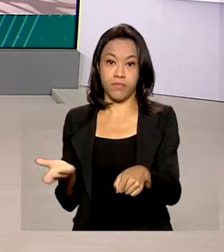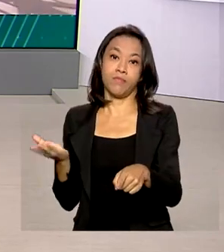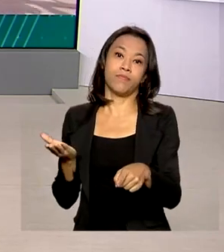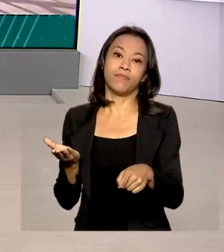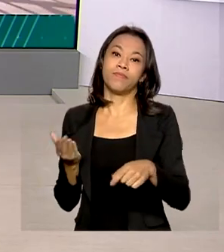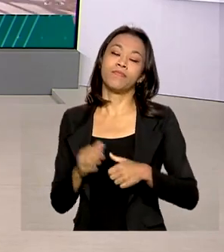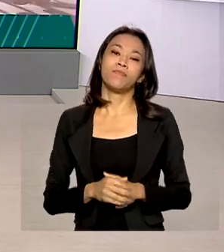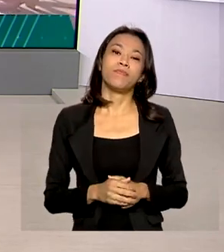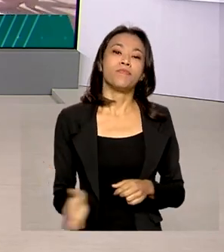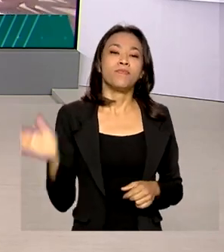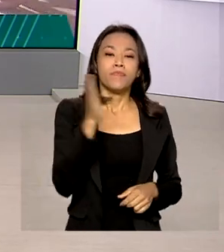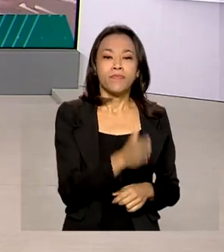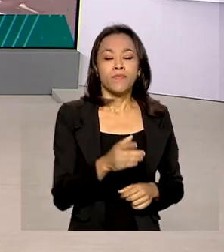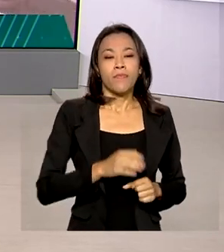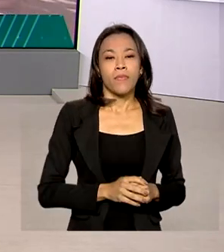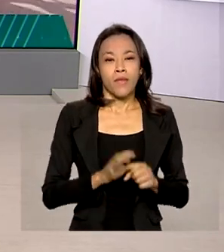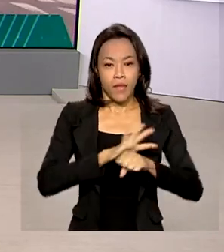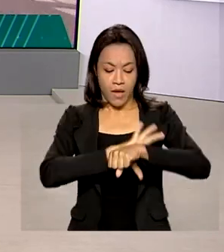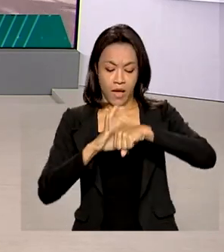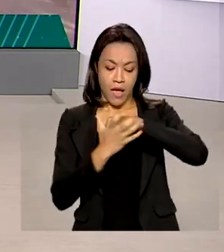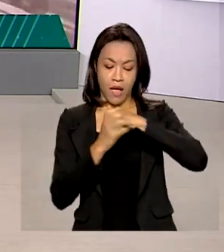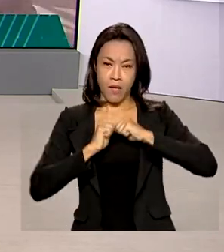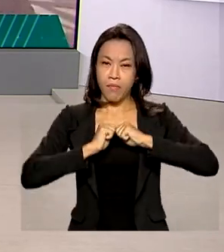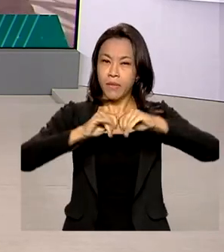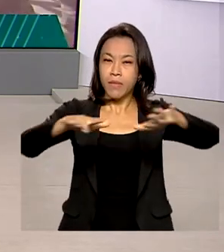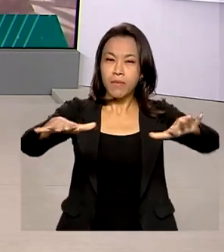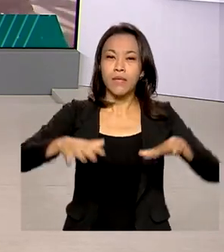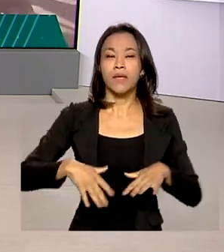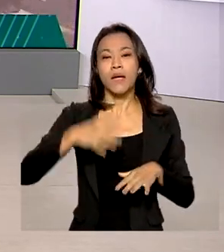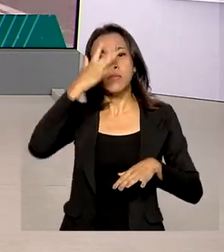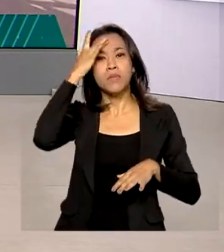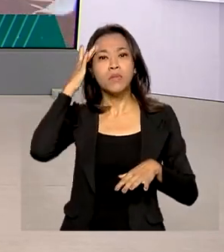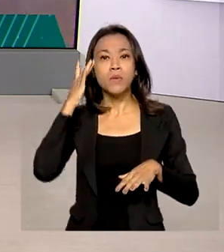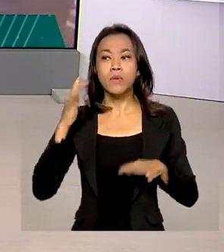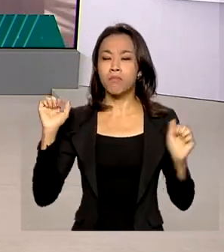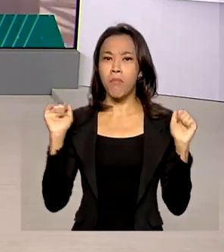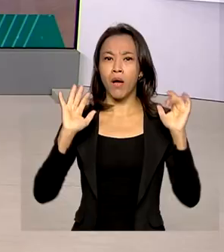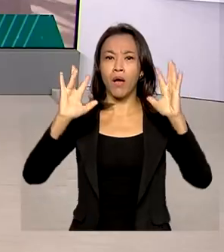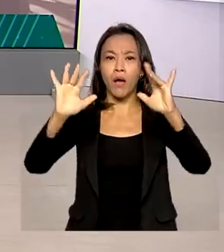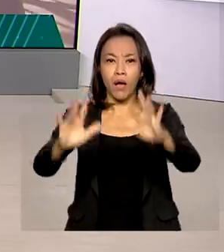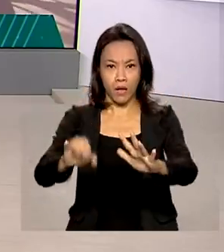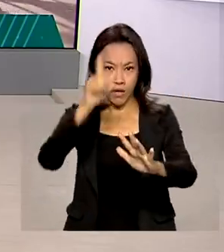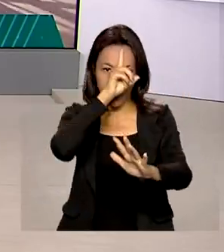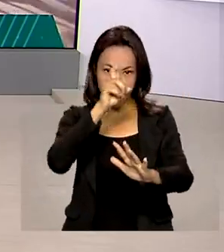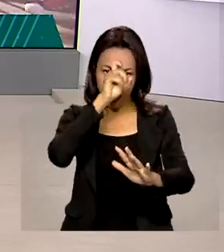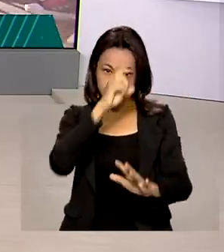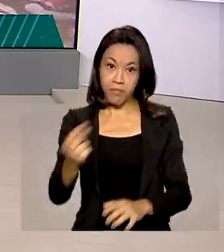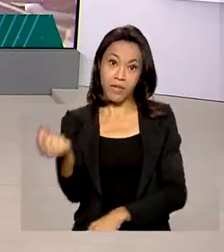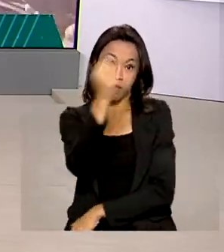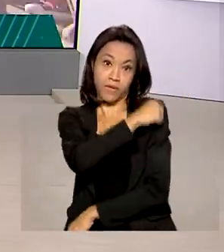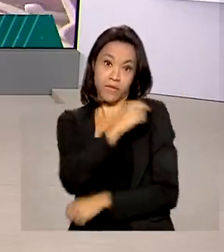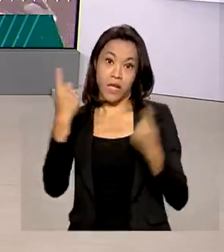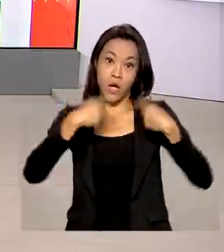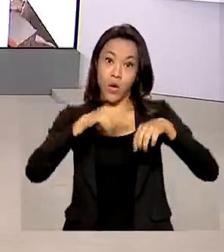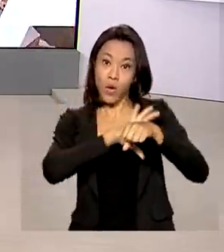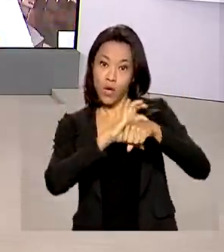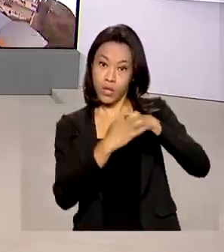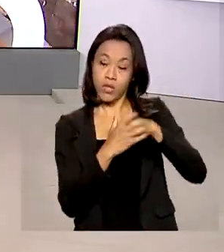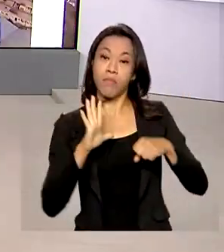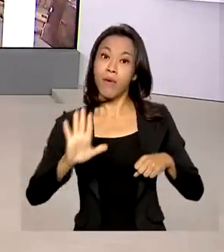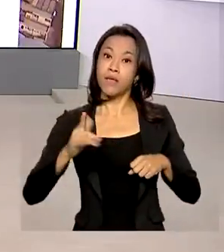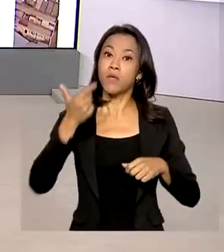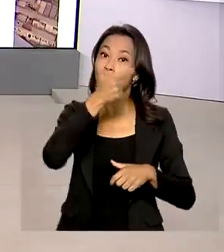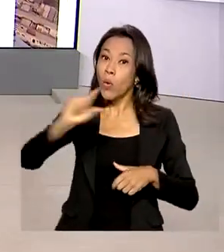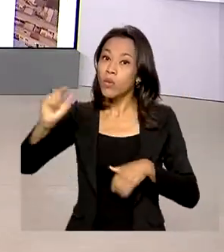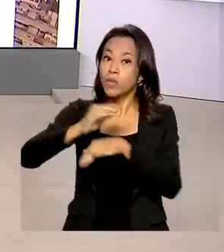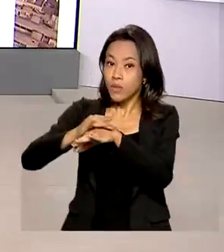A pandemia fez com que os brasileiros procurassem os postos de saúde para se vacinar contra o coronavírus, mas outras doenças